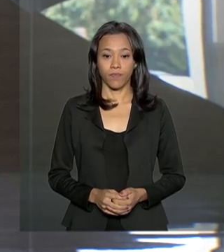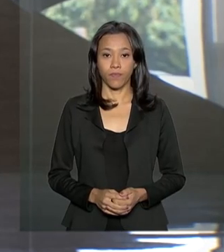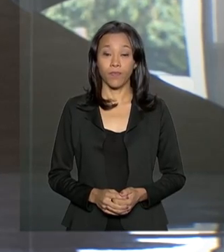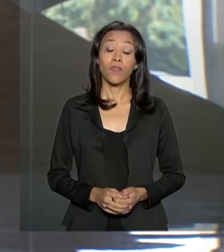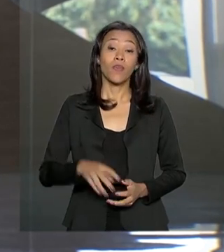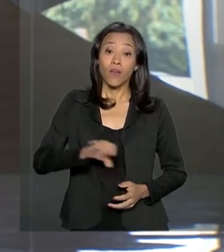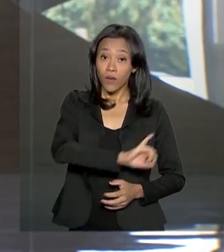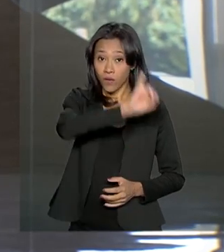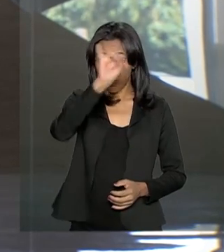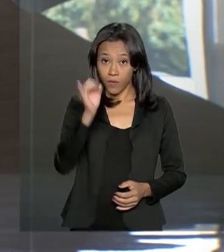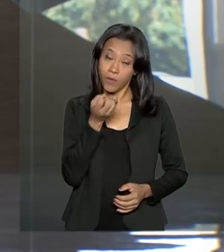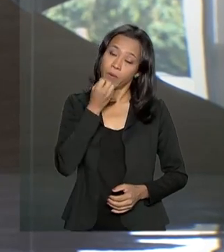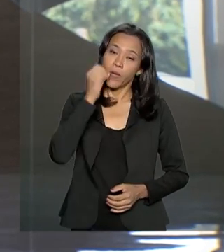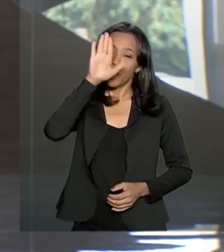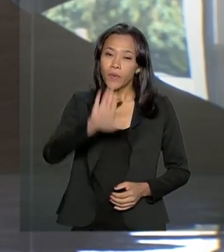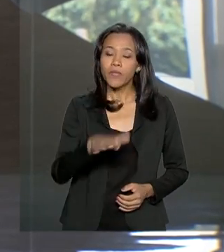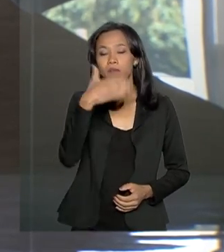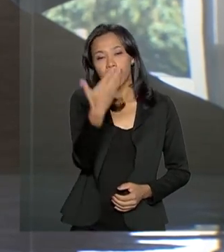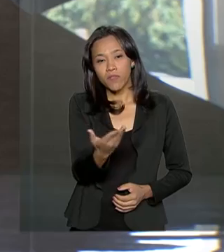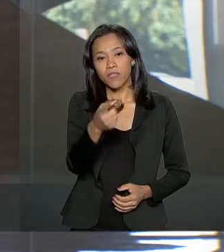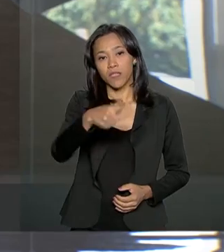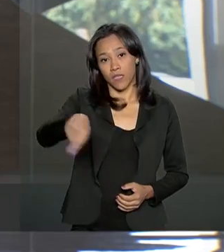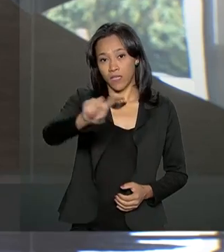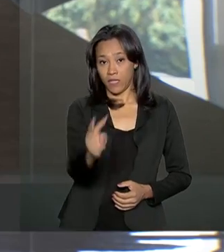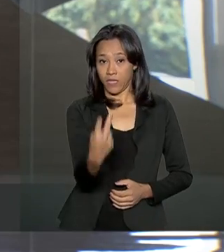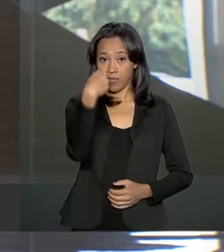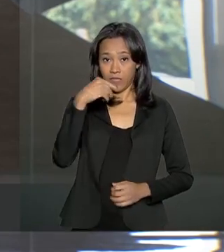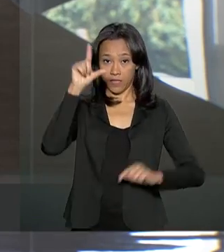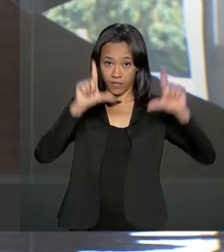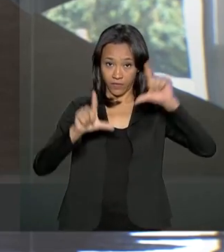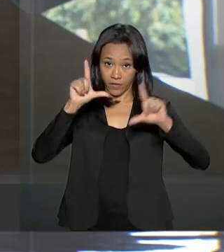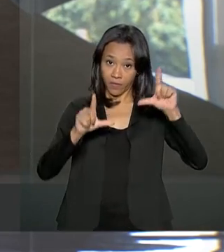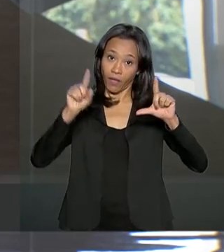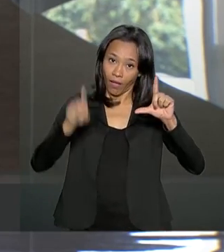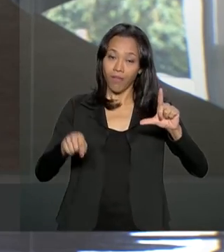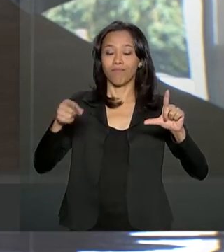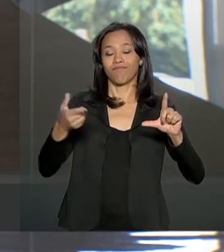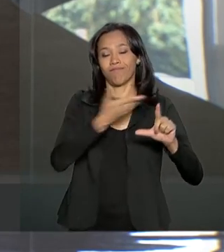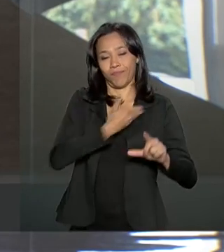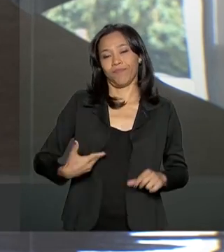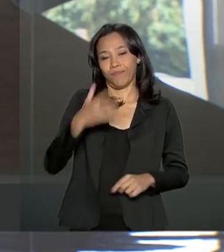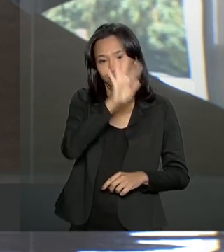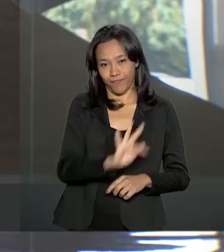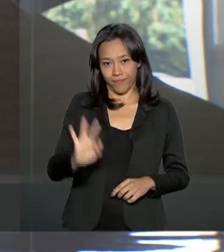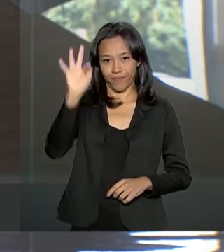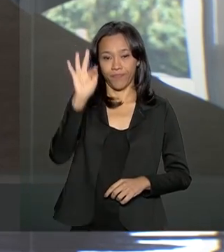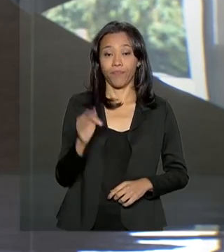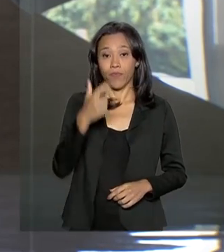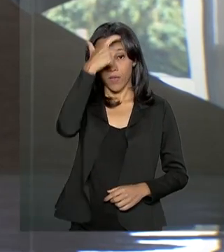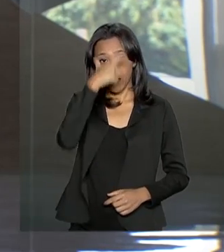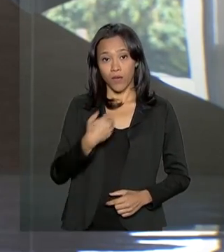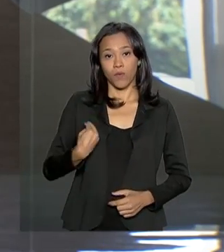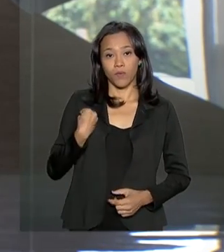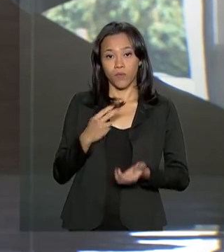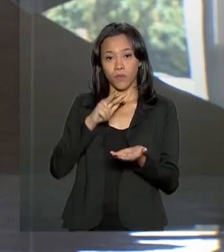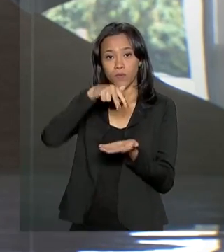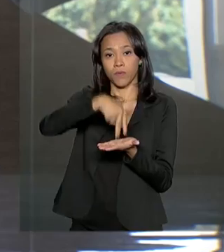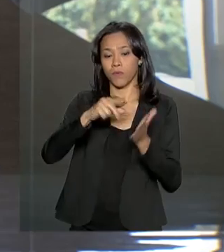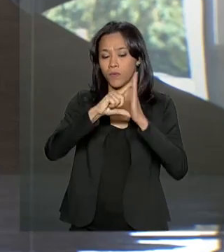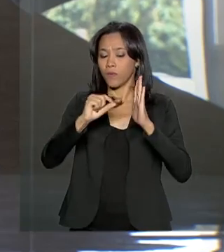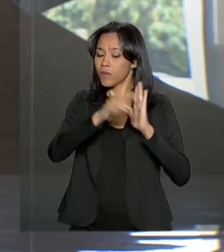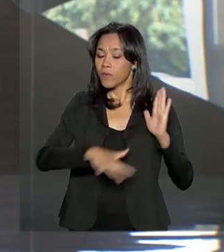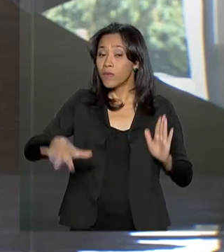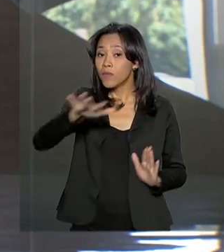Olá, boa tarde para você que acompanha a NBR e TV do Governo Federal. Eu estou no Palácio do Planalto, onde o presidente